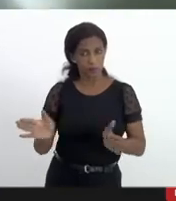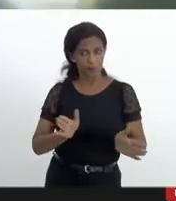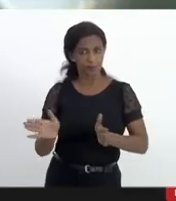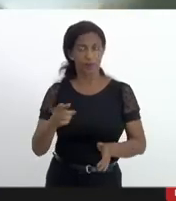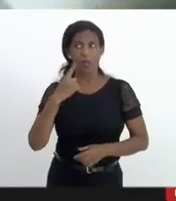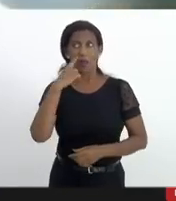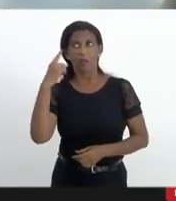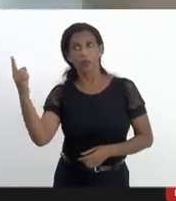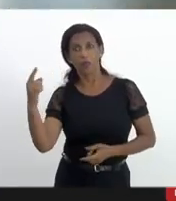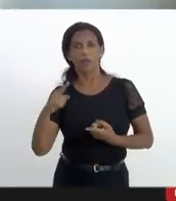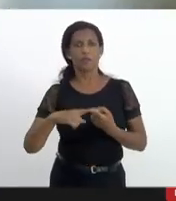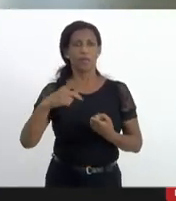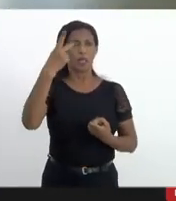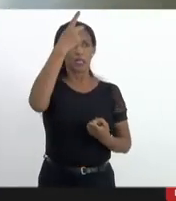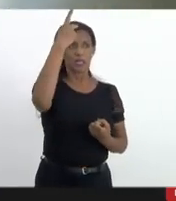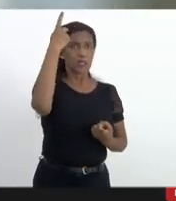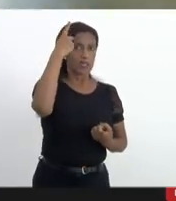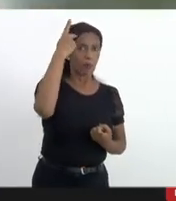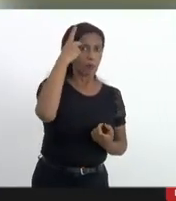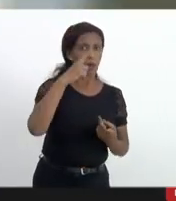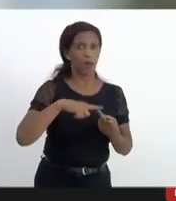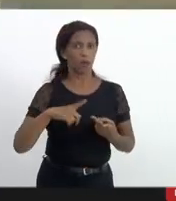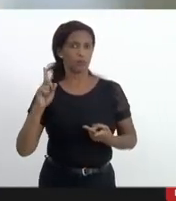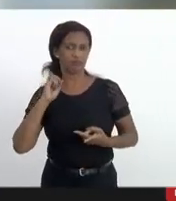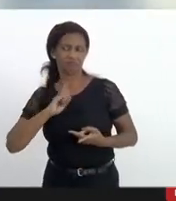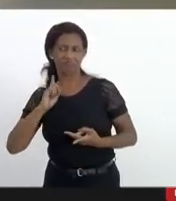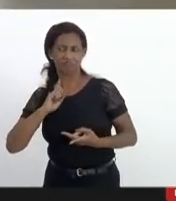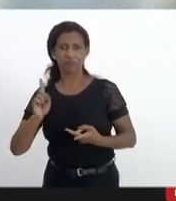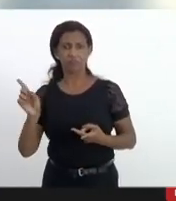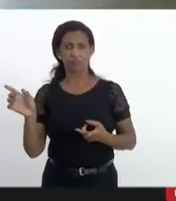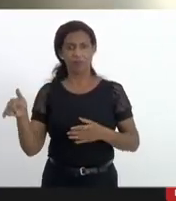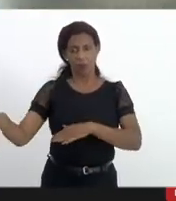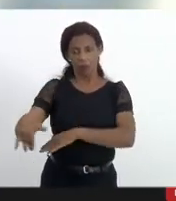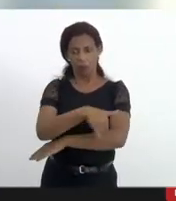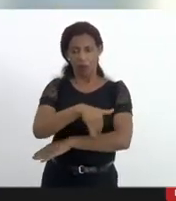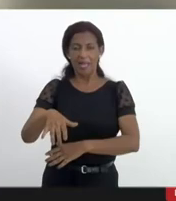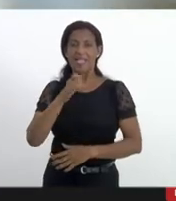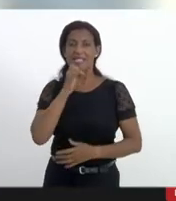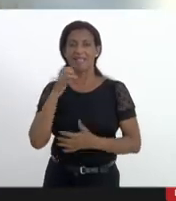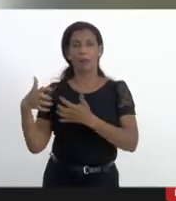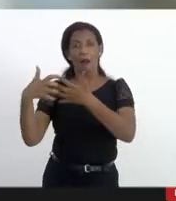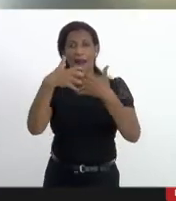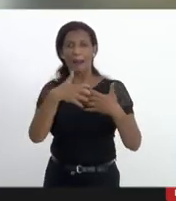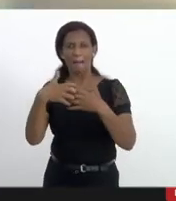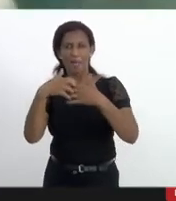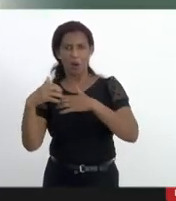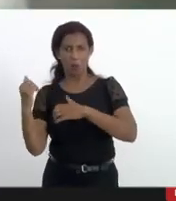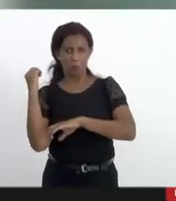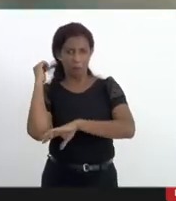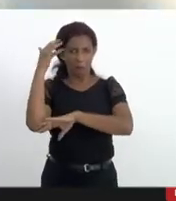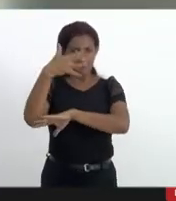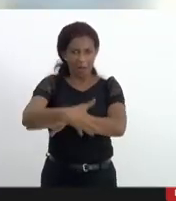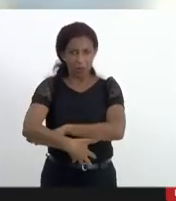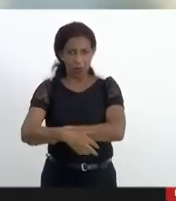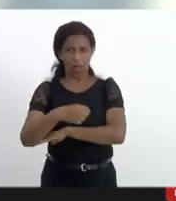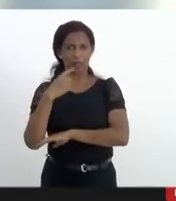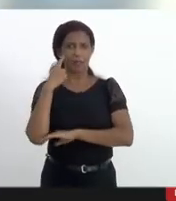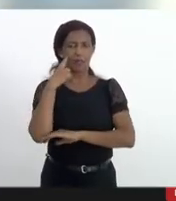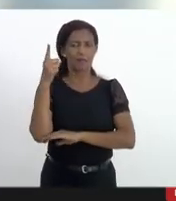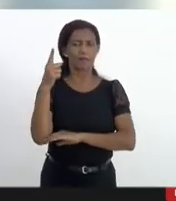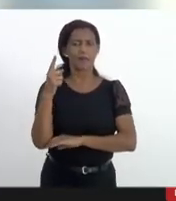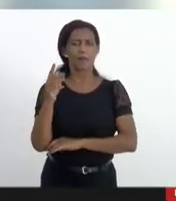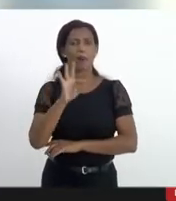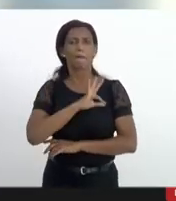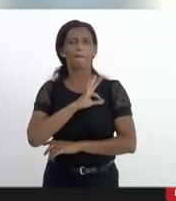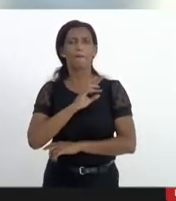Minas São Paulo e Rio uma via que passava ali um caminhão no meio da madrugada com armas e drogas e você bota um policiamento de 24